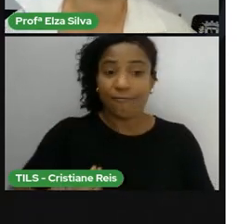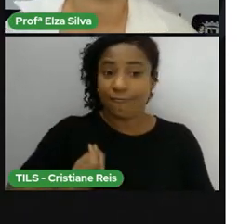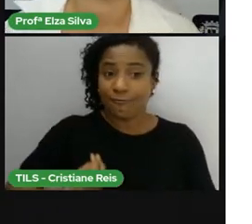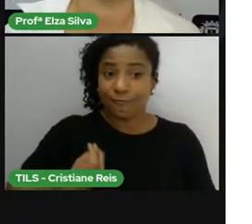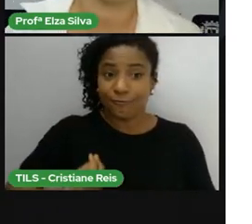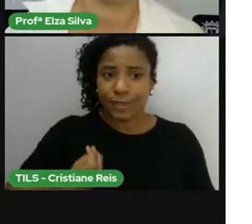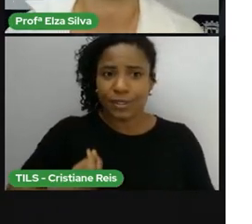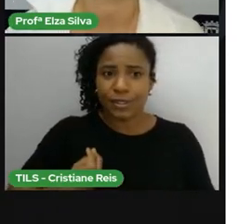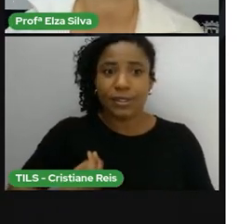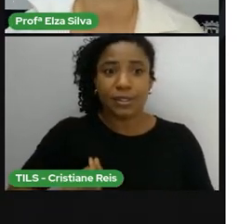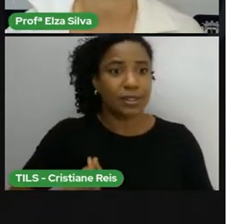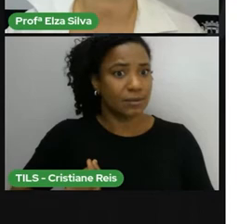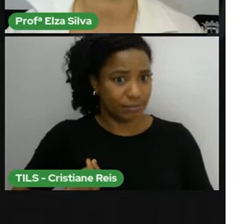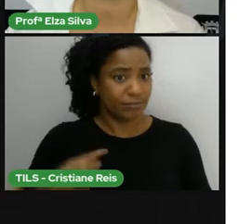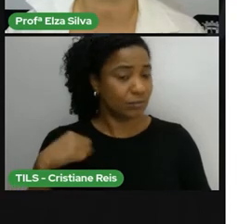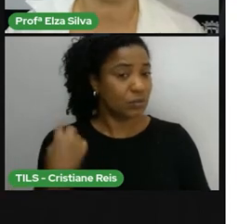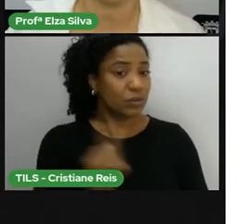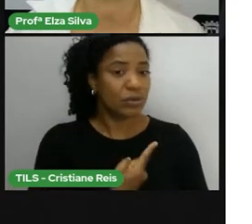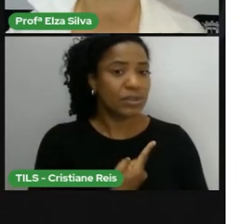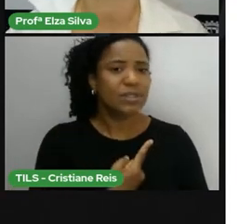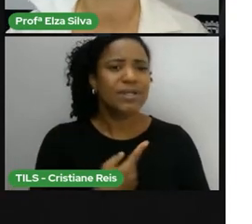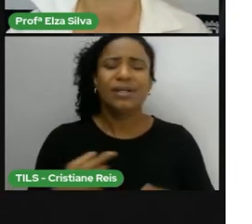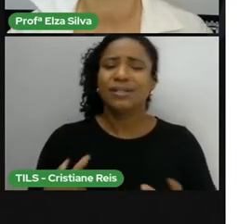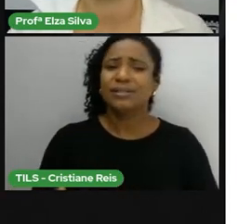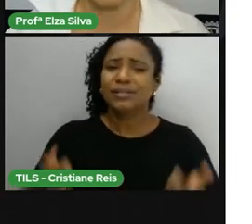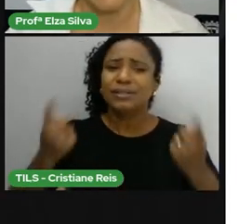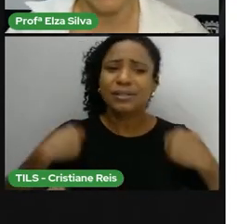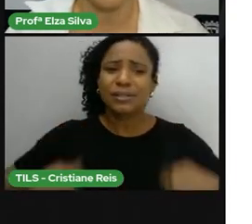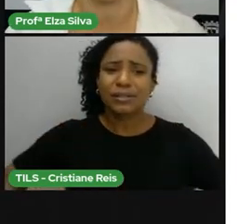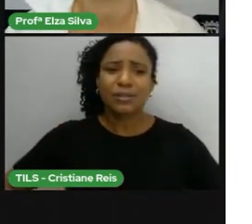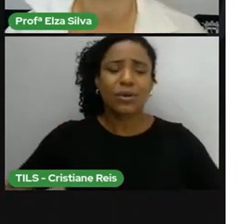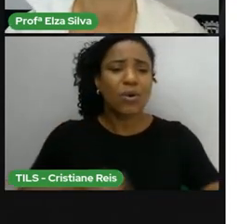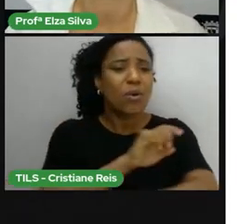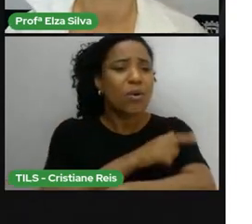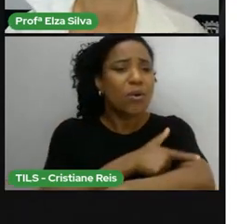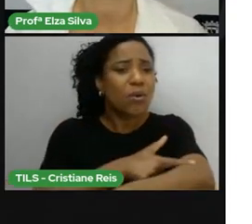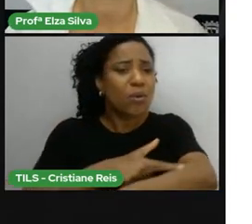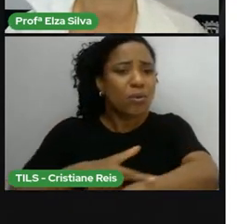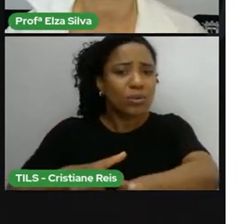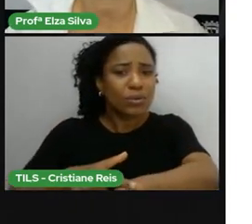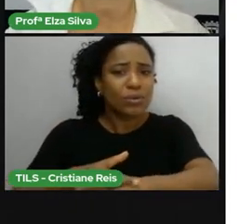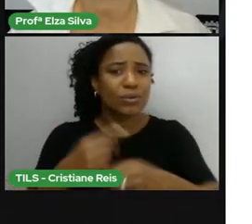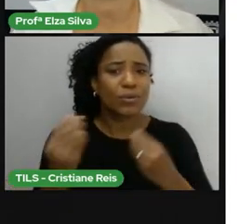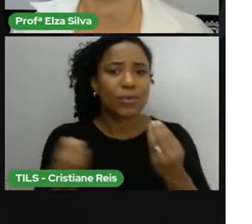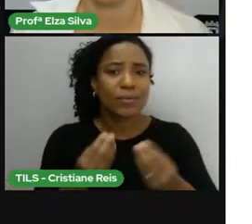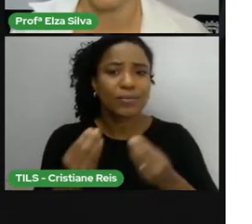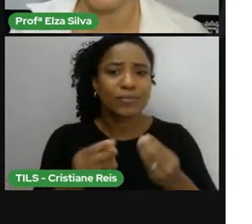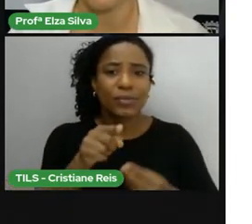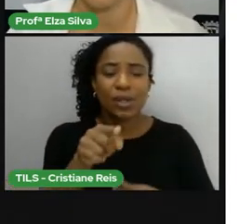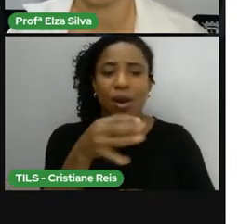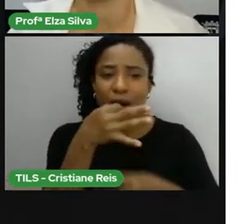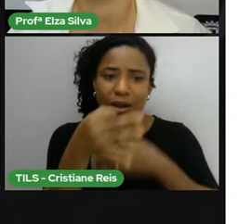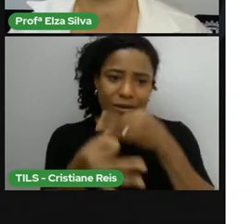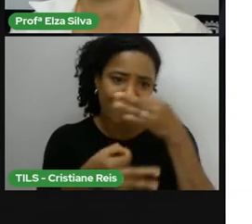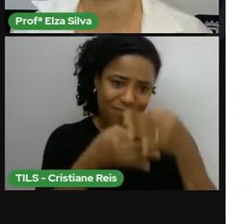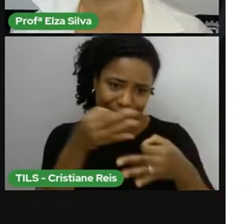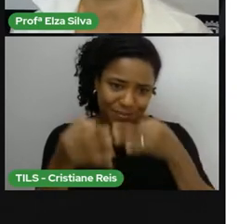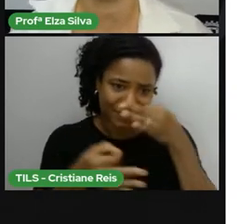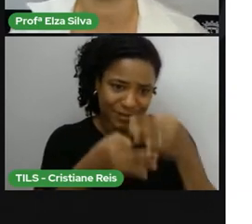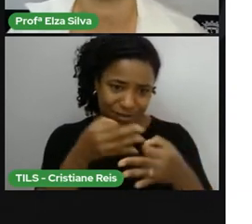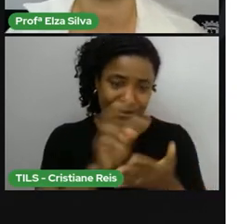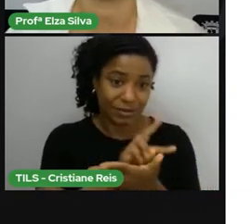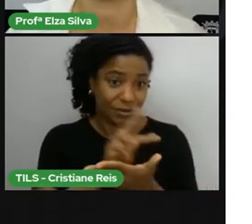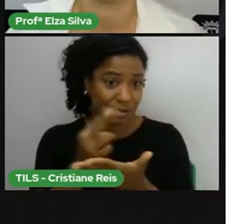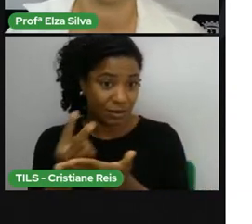esse comportamento deve estar pautado, por exemplo, em openness. Diversity